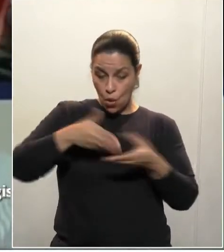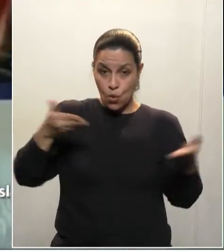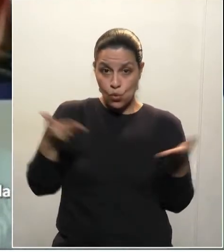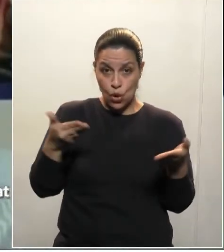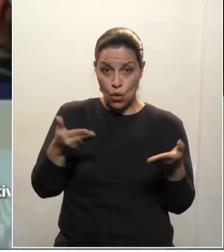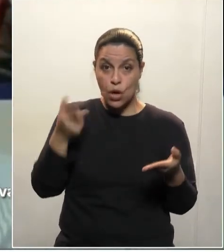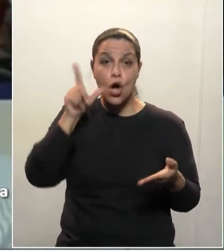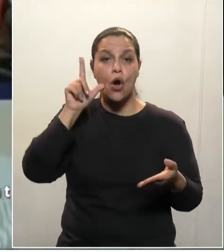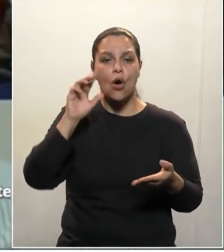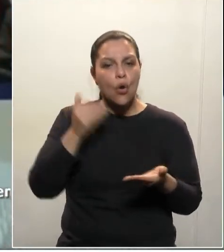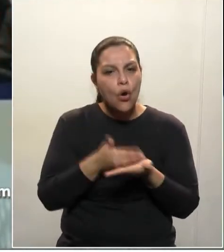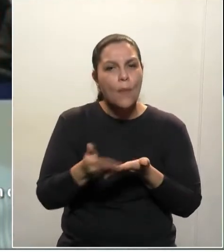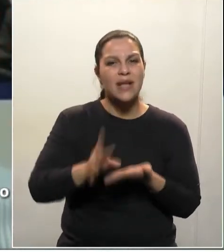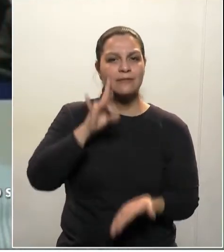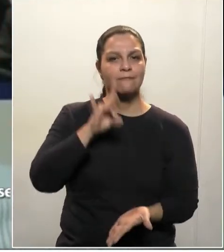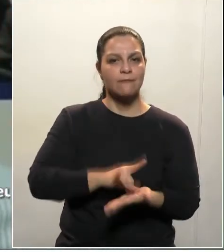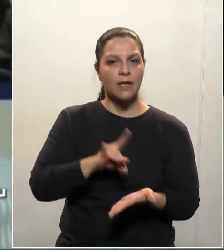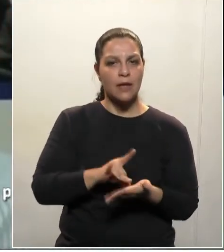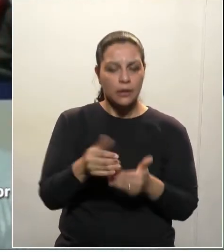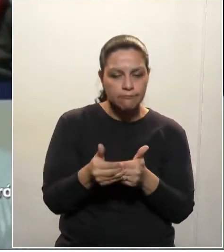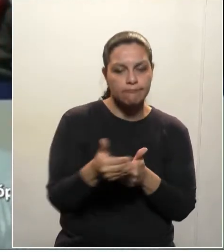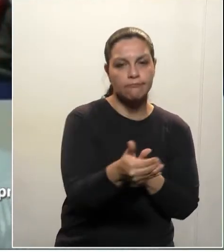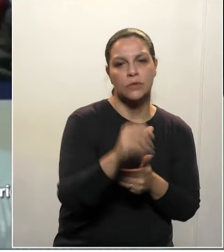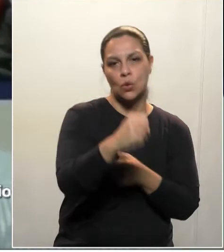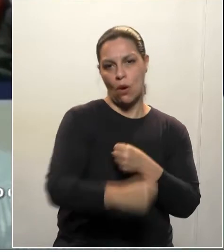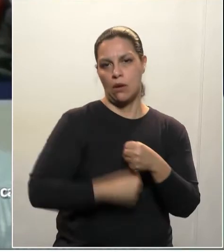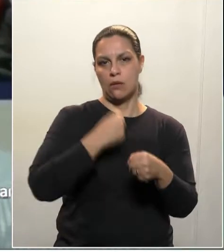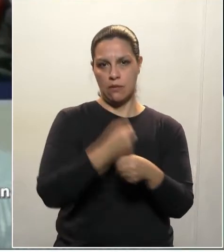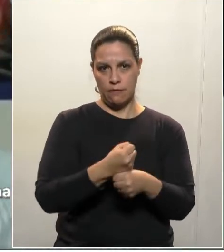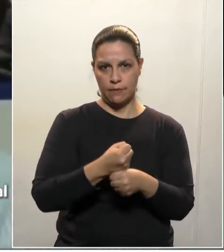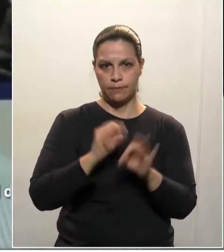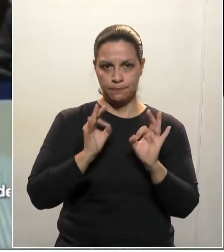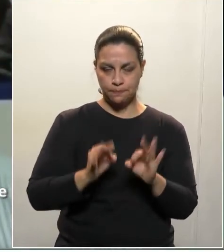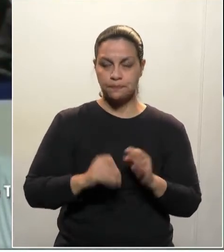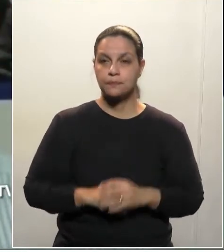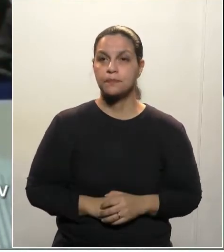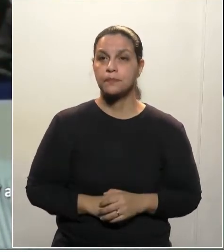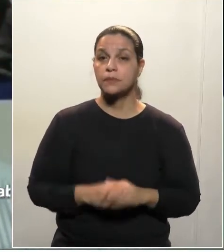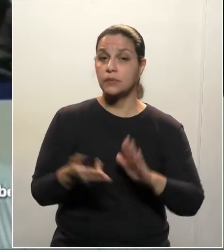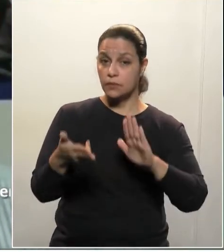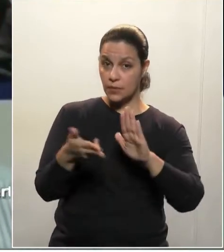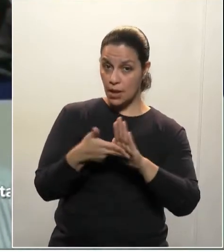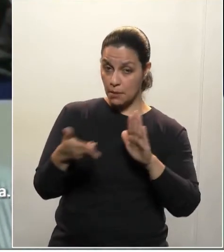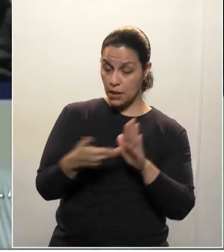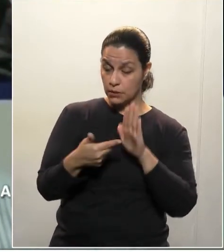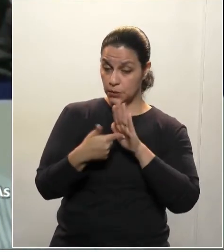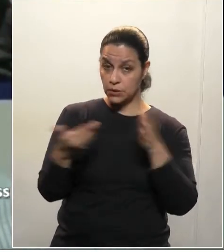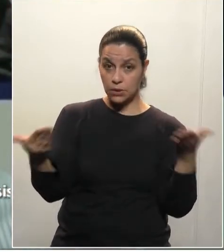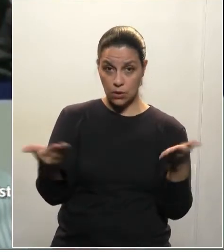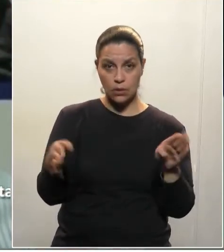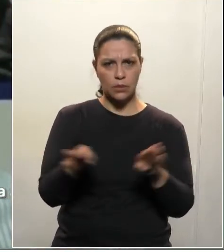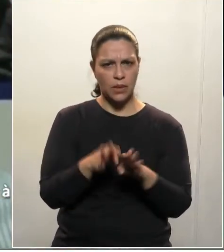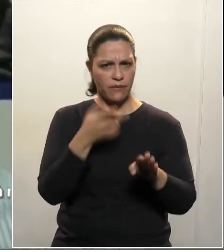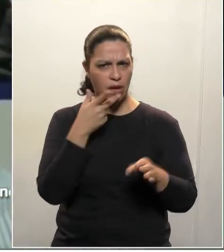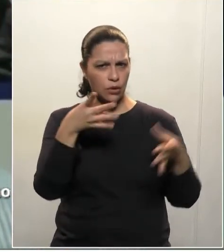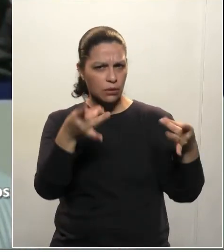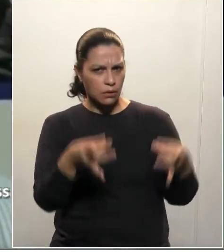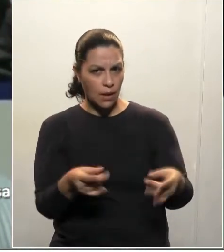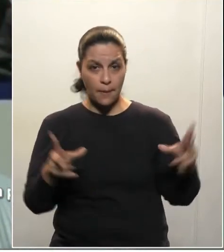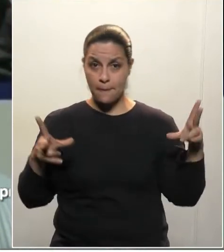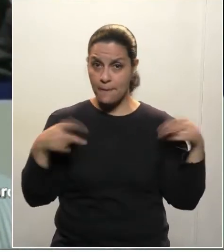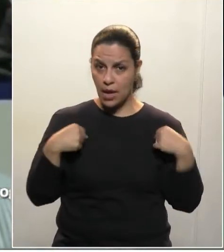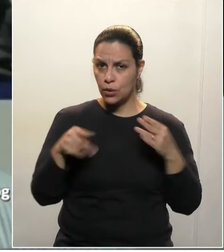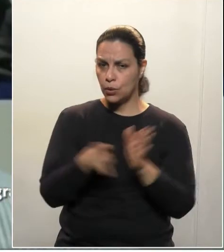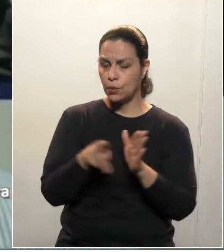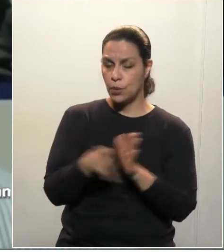ano vai apenas ser aplicado no ano que vem. Uma das emendas que eu apresentei, agora entrando no mérito